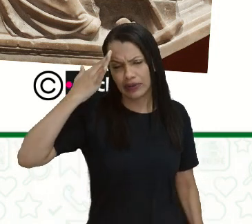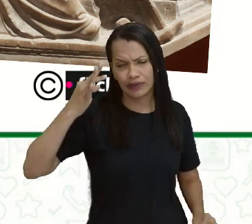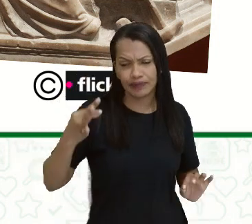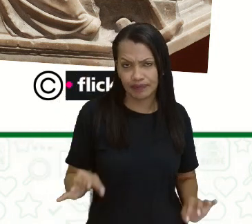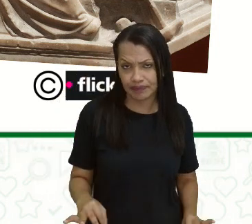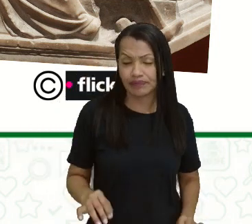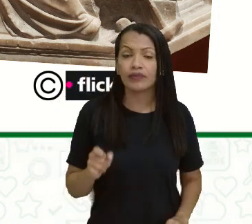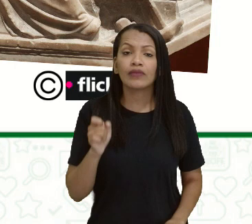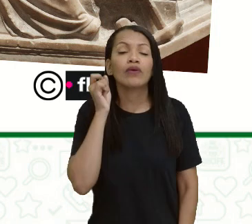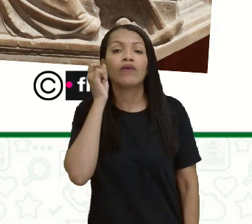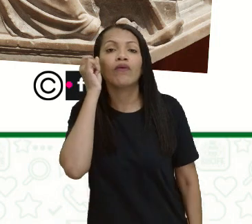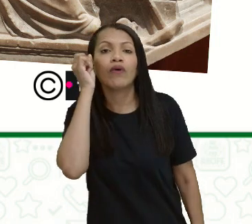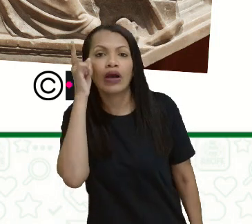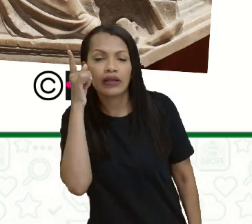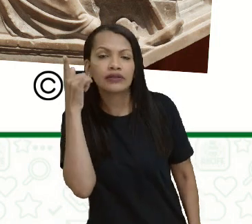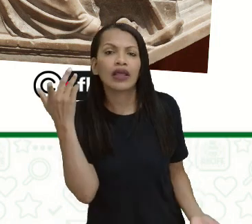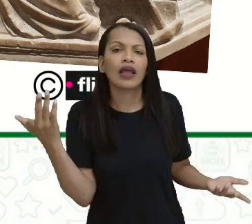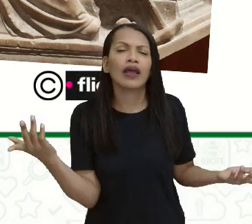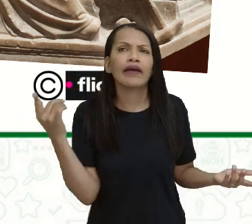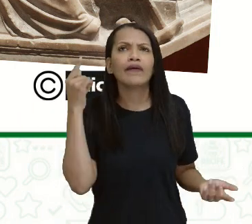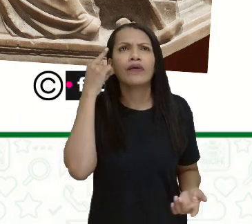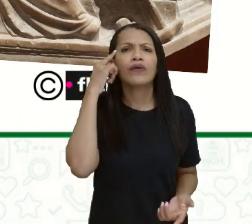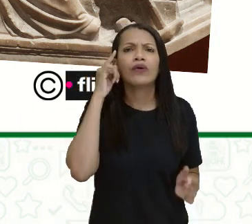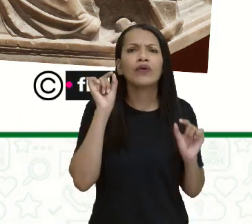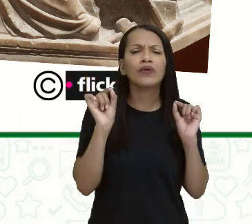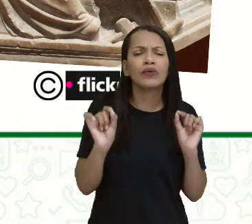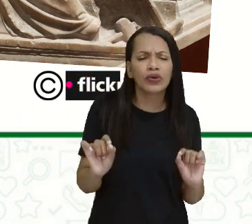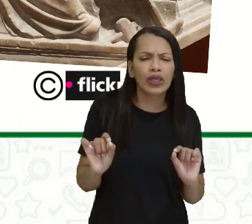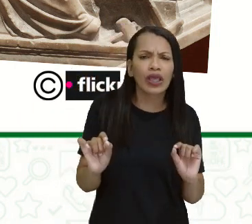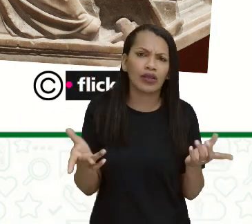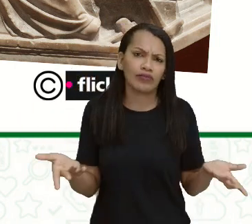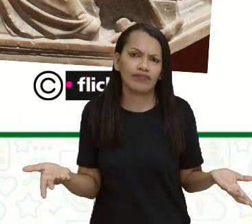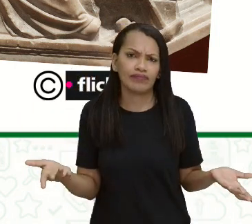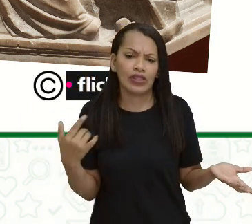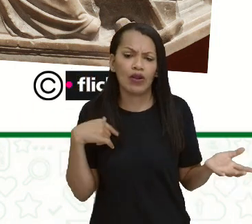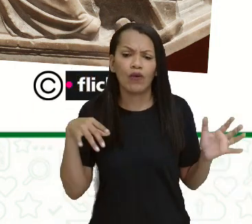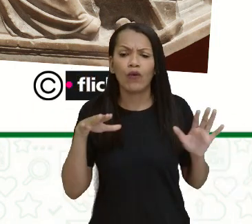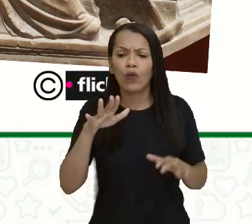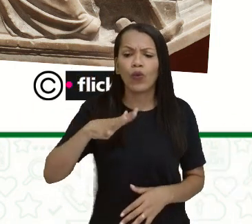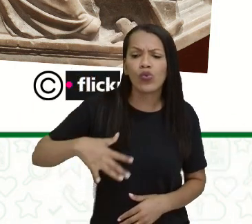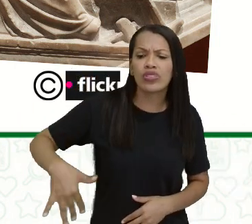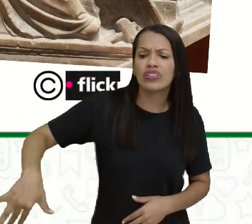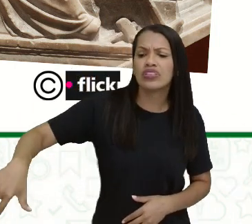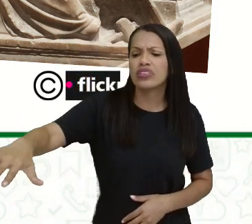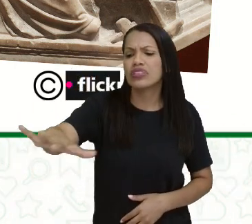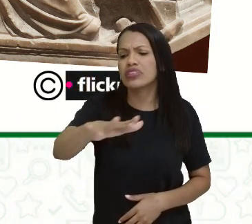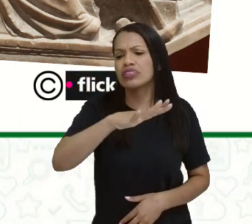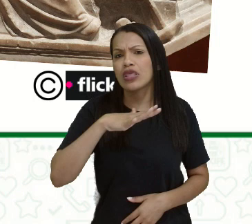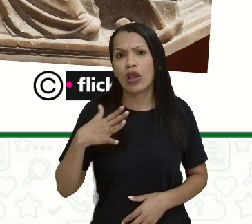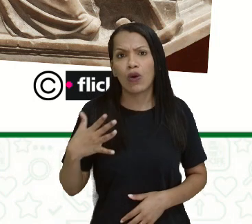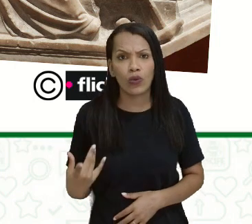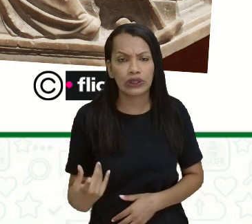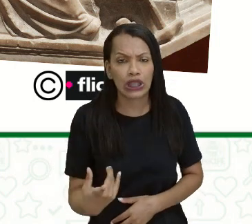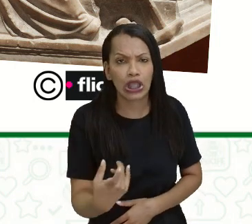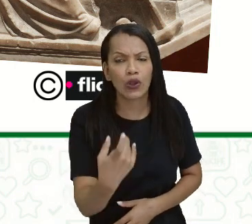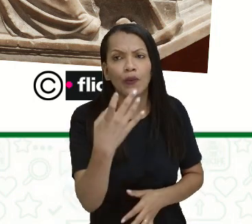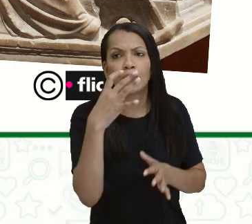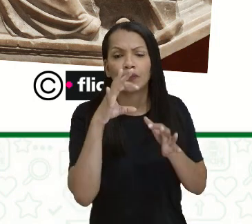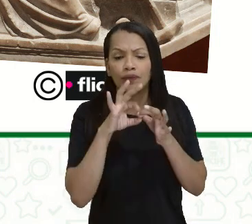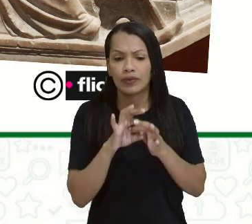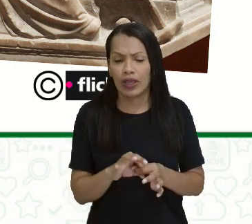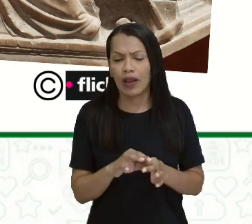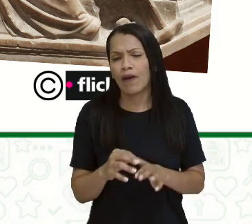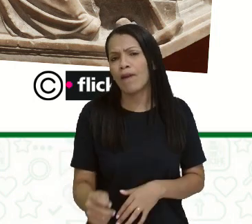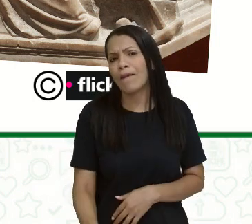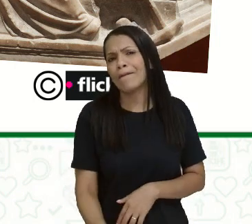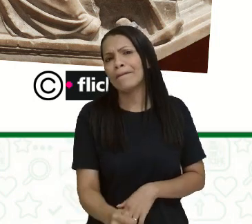A ideia comum que a gente tem do clássico é algo que é universal. É aquilo que, digamos assim, quase que